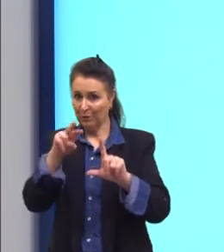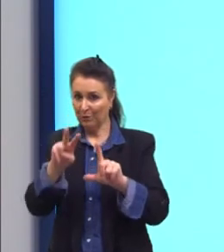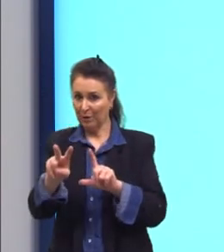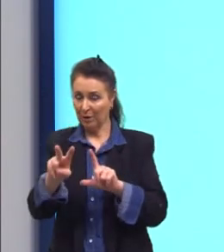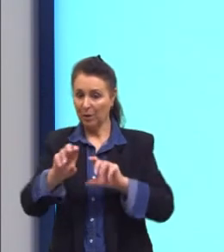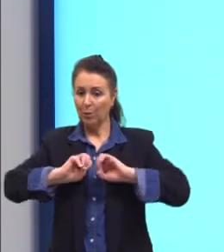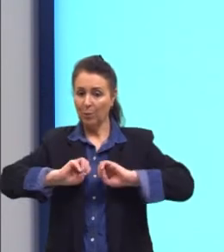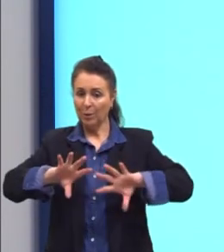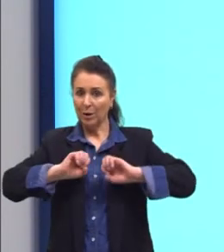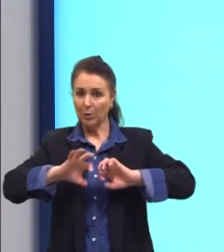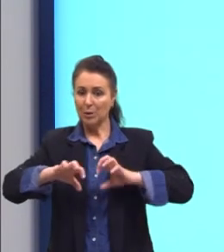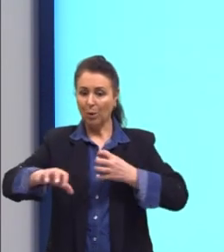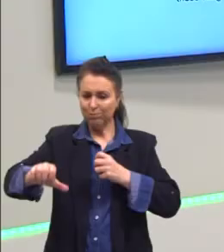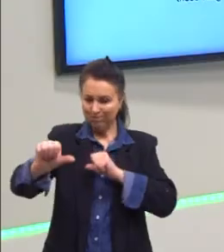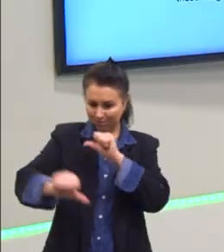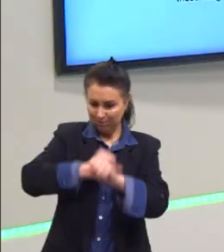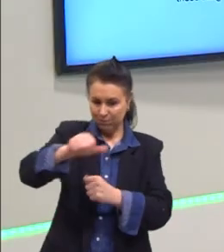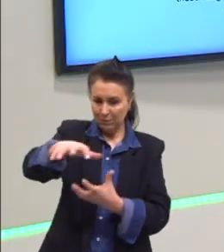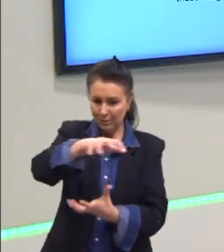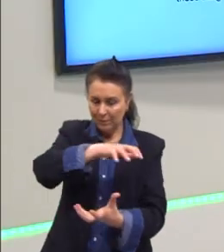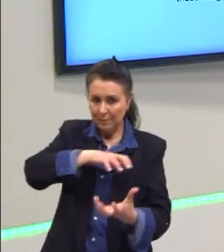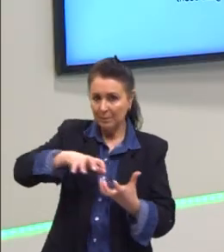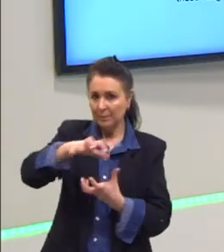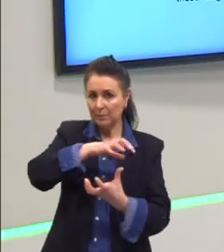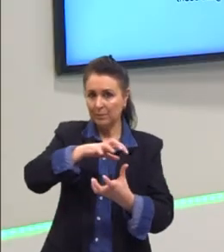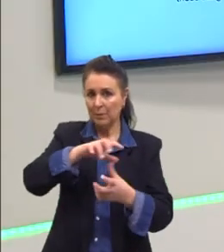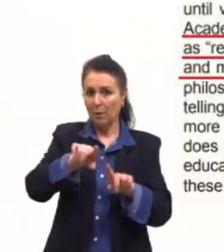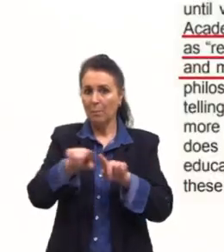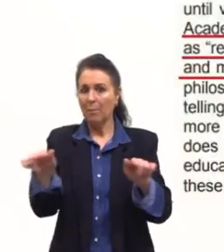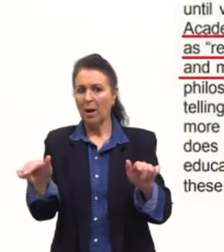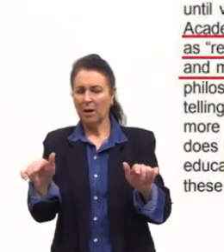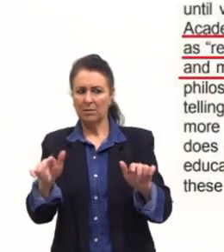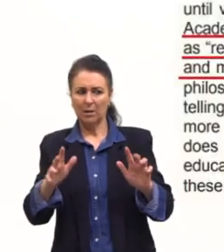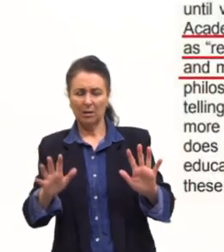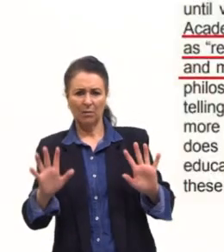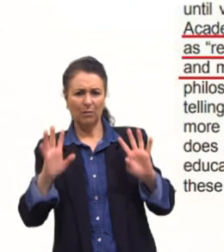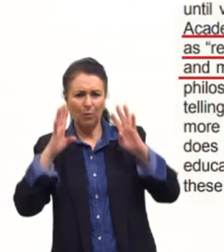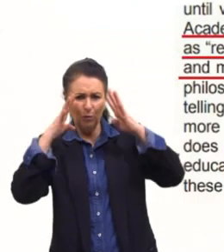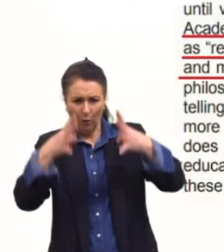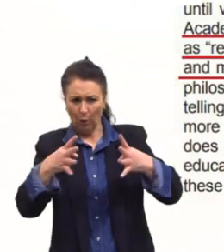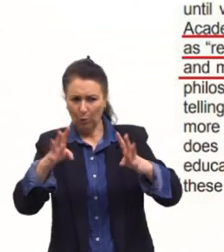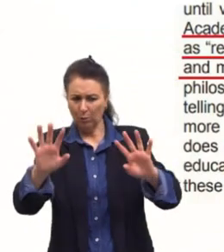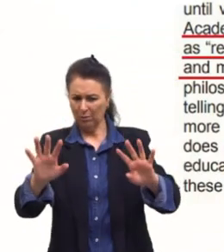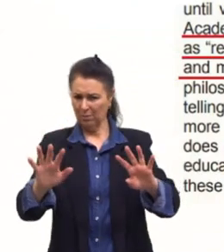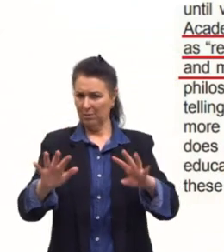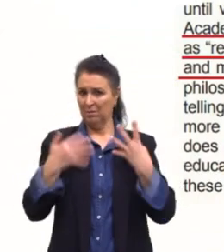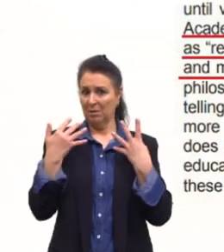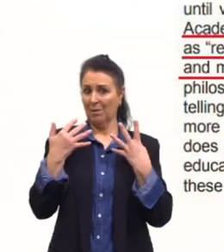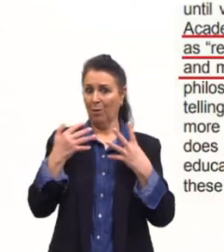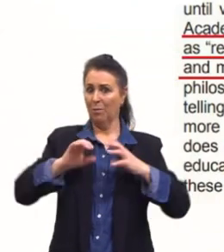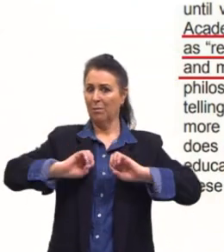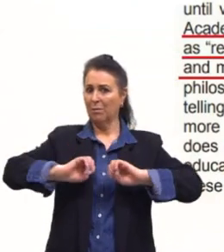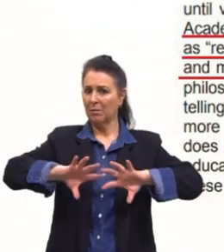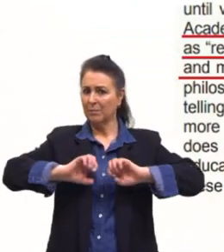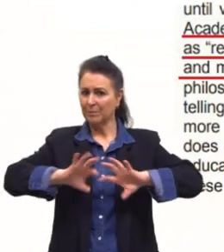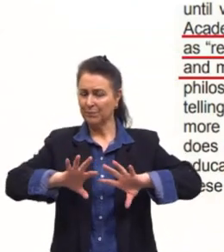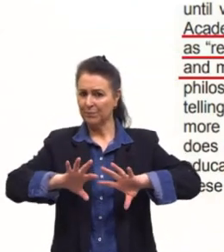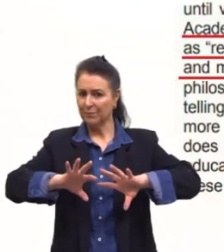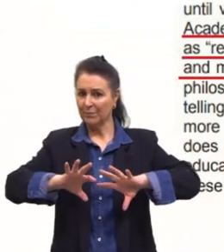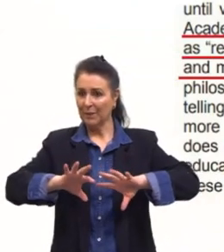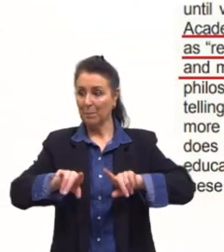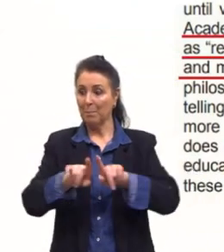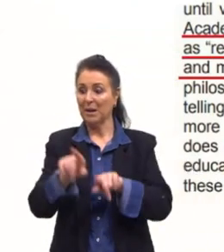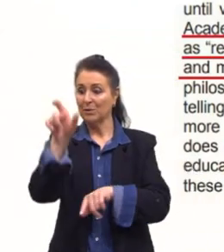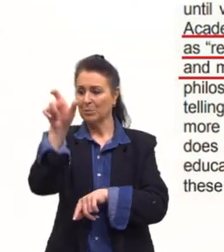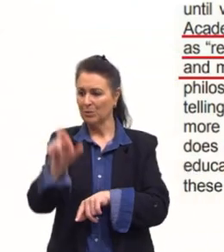uma educação revolucionária. Mas ele não está chamando a atenção para o significado da educação. Chamando a atenção de pessoas influentes.